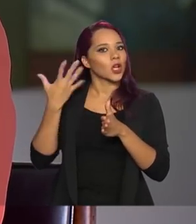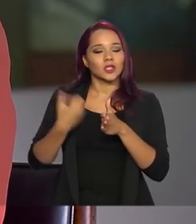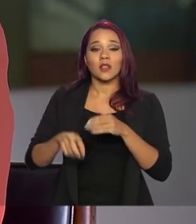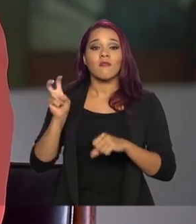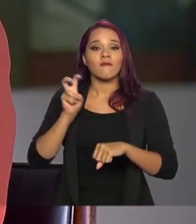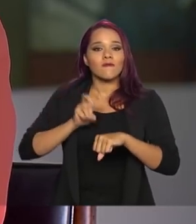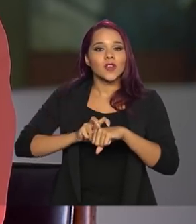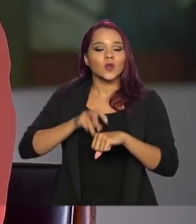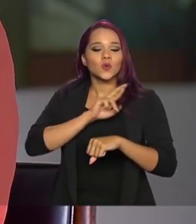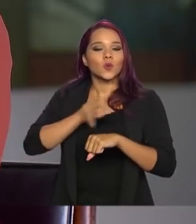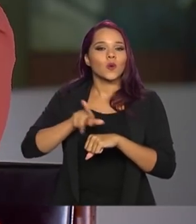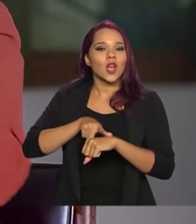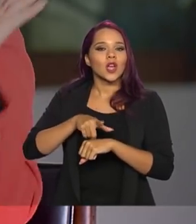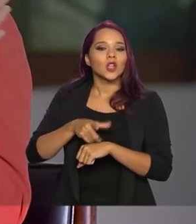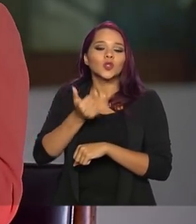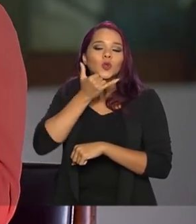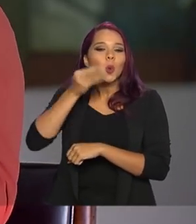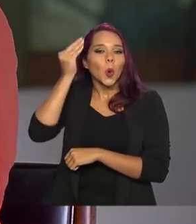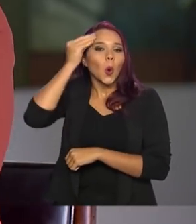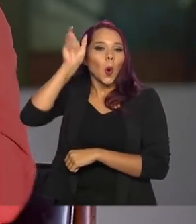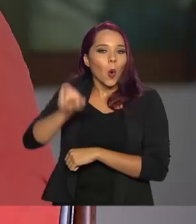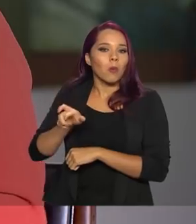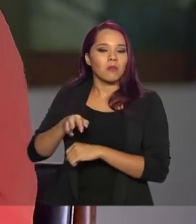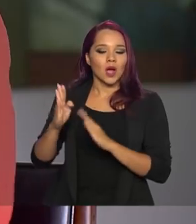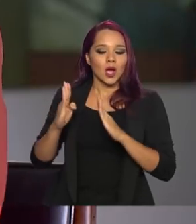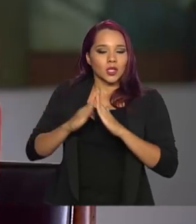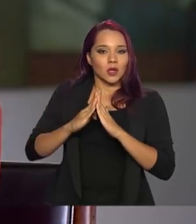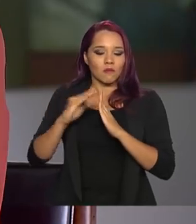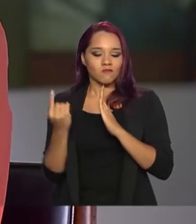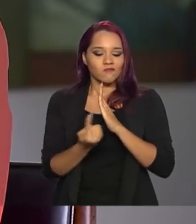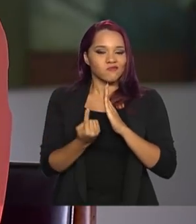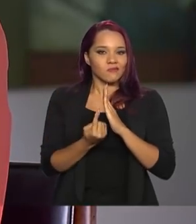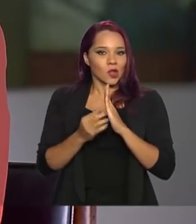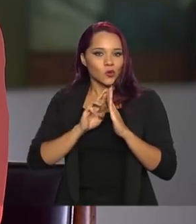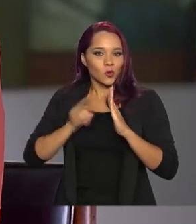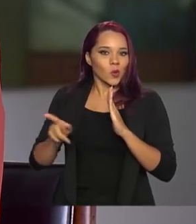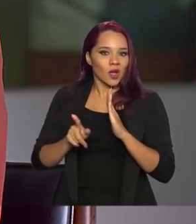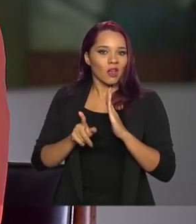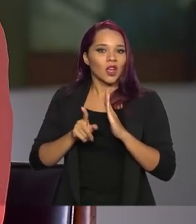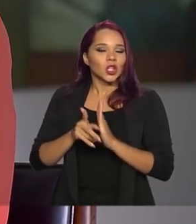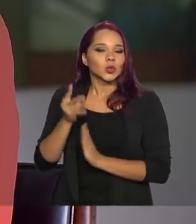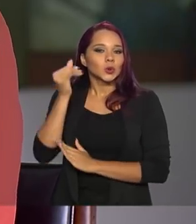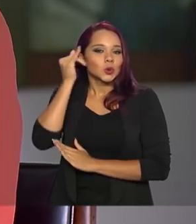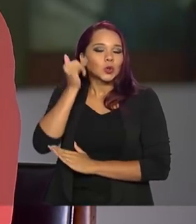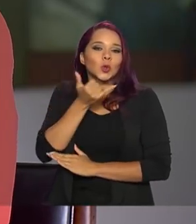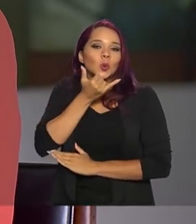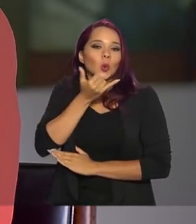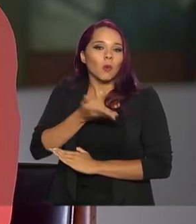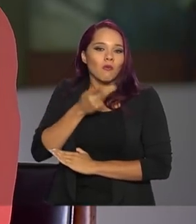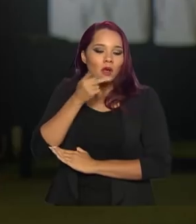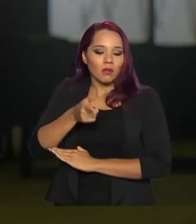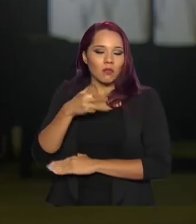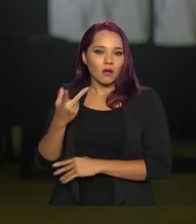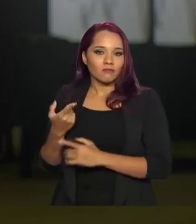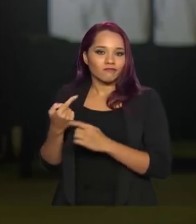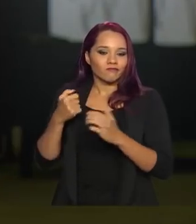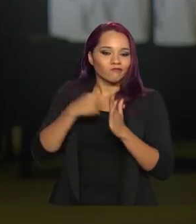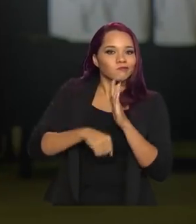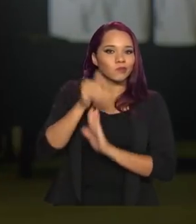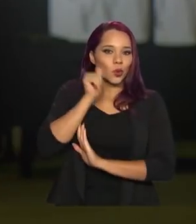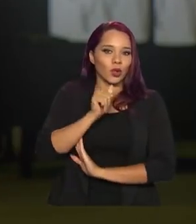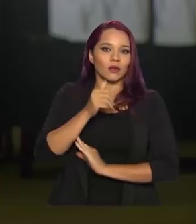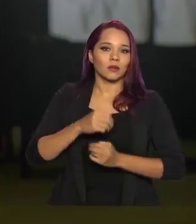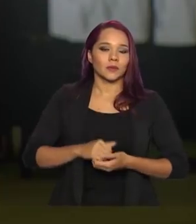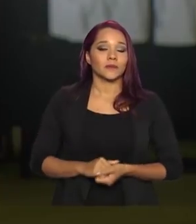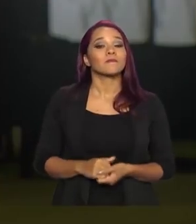vírus não é motivo, o confinamento, o isolamento não é motivo para a agressão de mulheres nesse período. Ministra, então eu